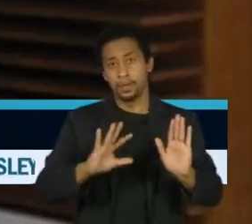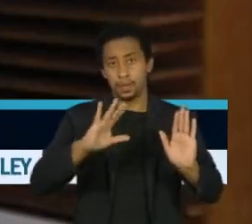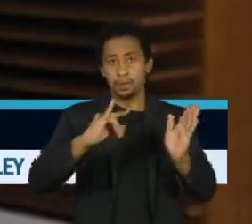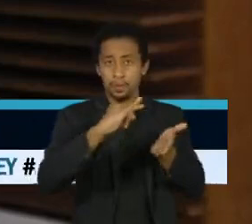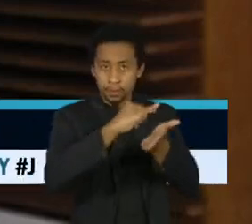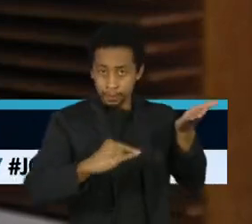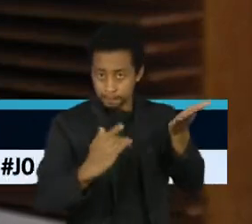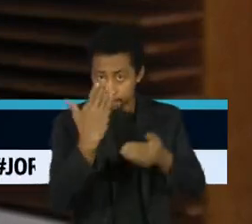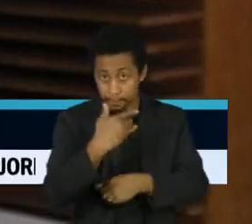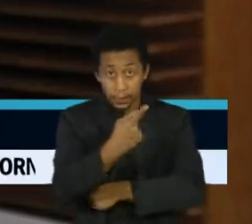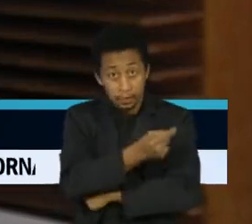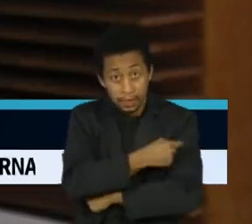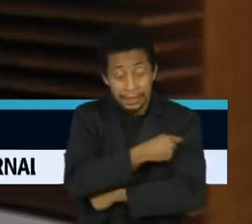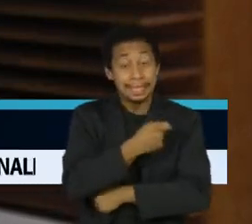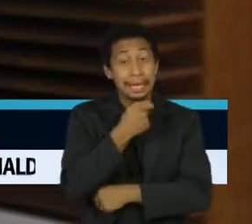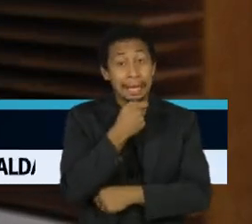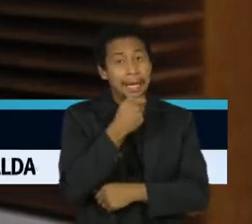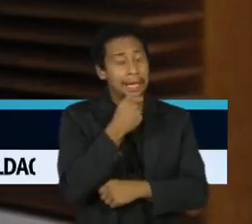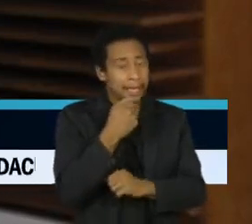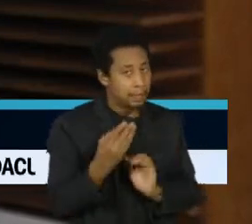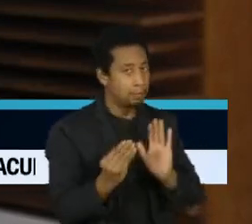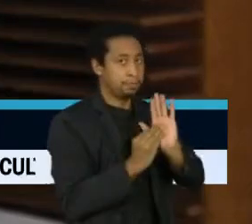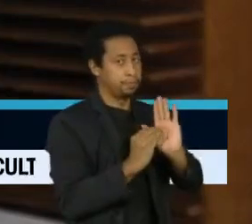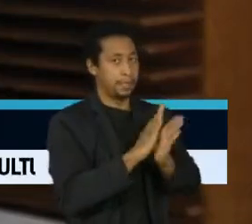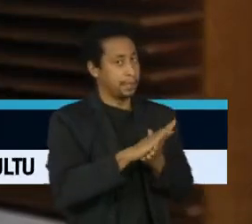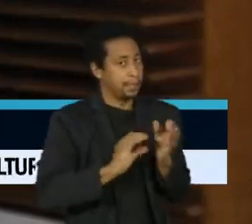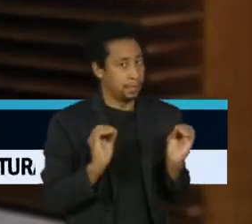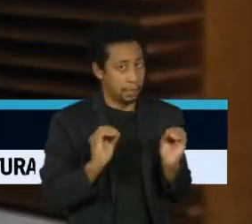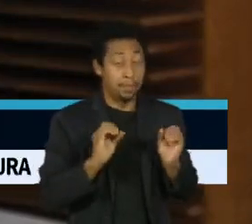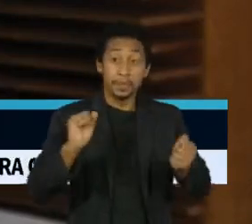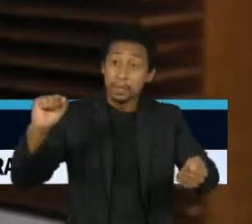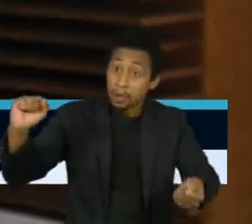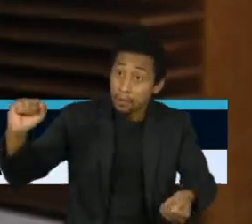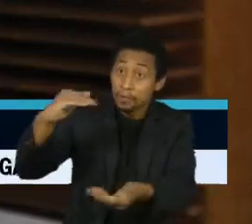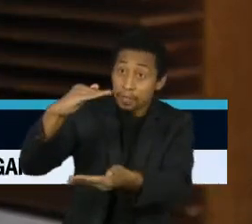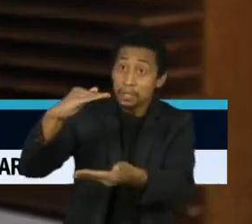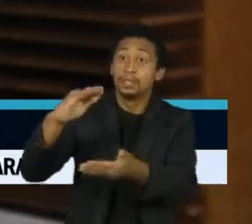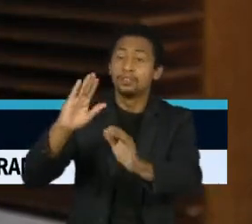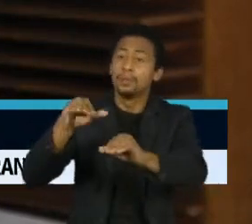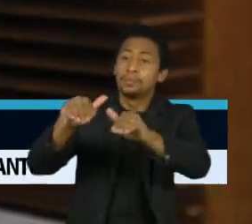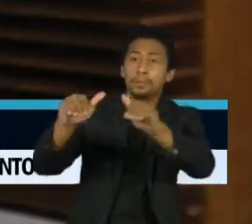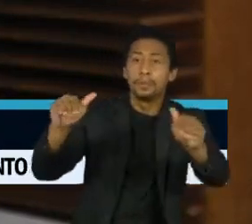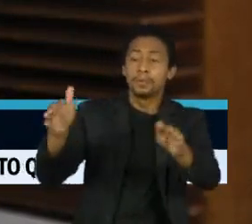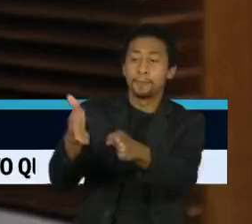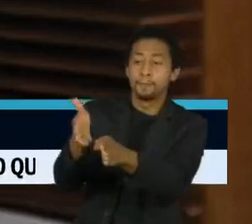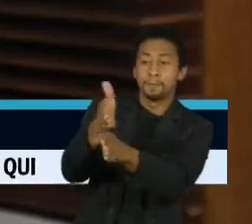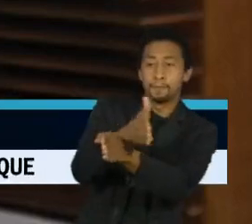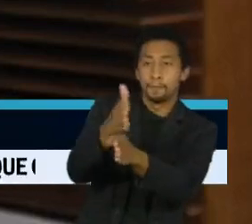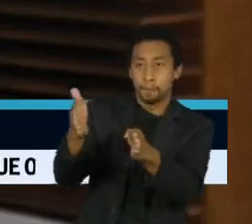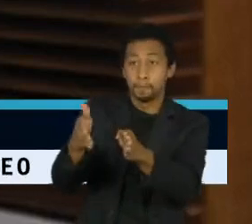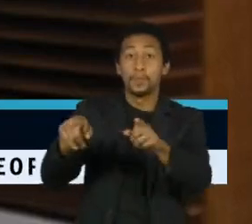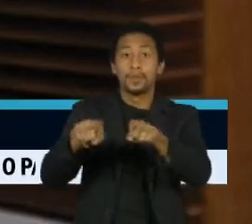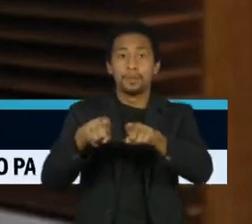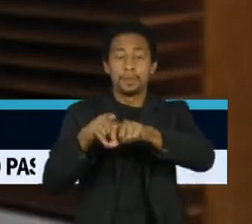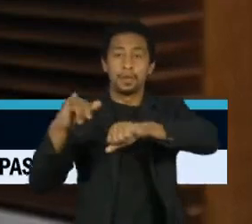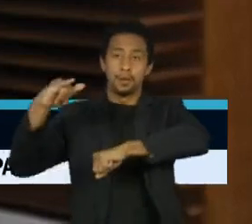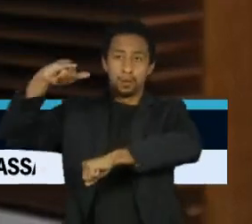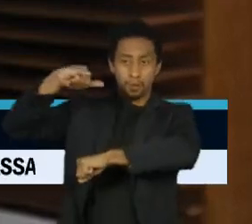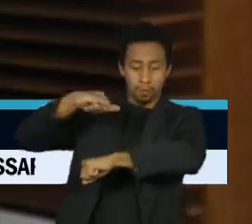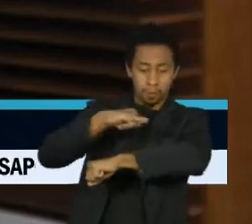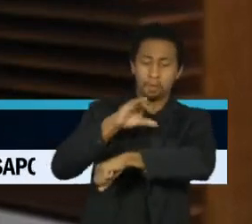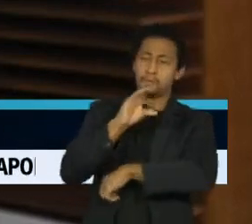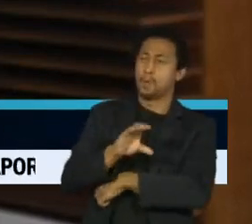ainda não foi publicada. Mas a Anvisa já notificou postos de fronteira e aeroportos do Brasil